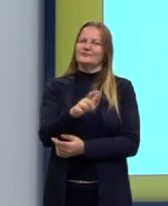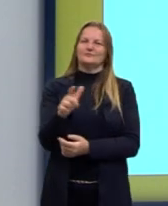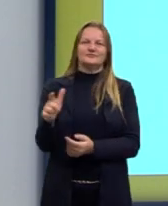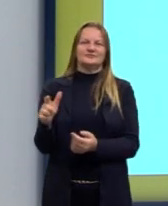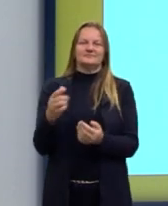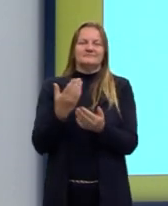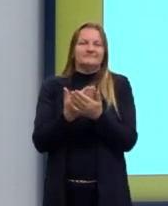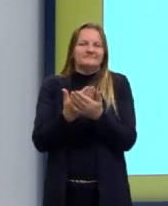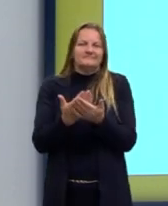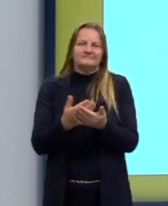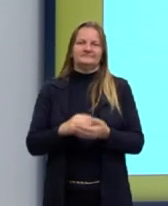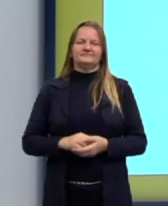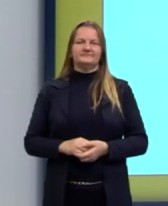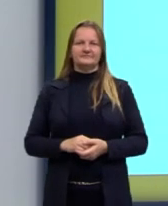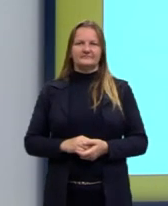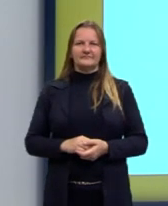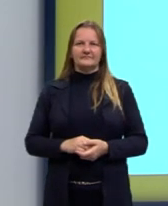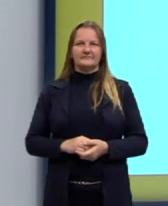estudos.